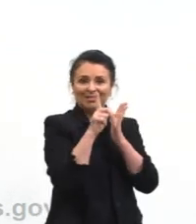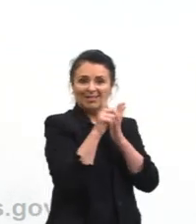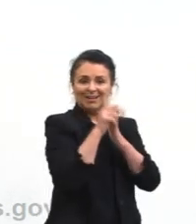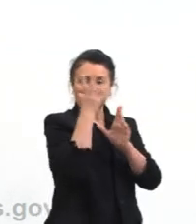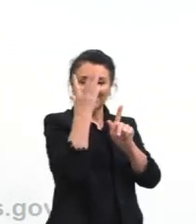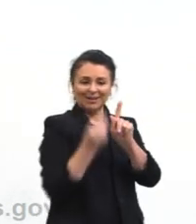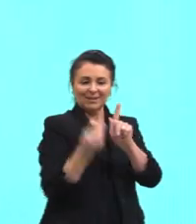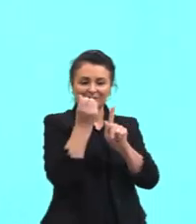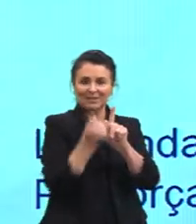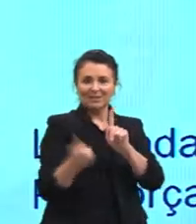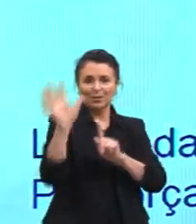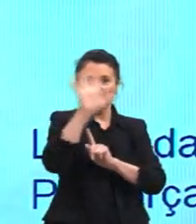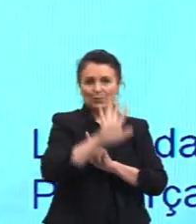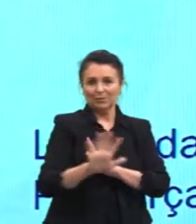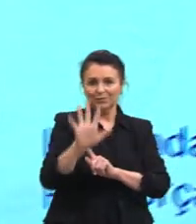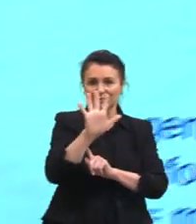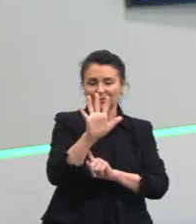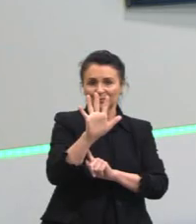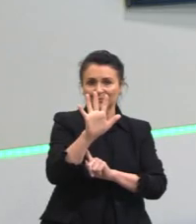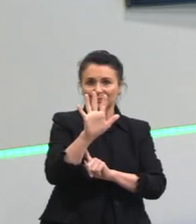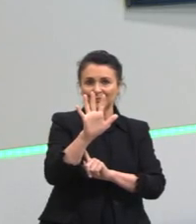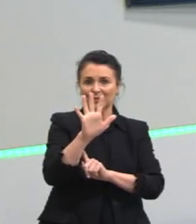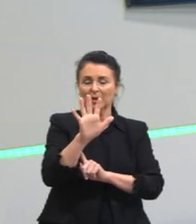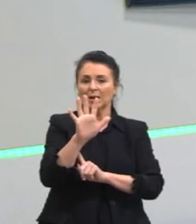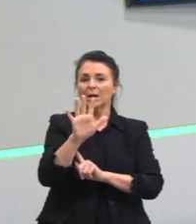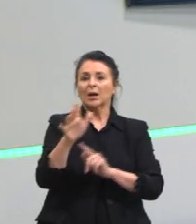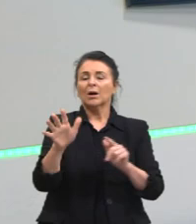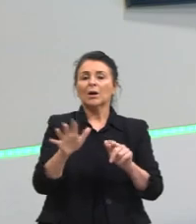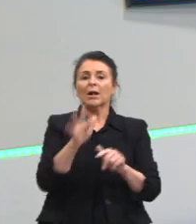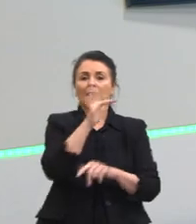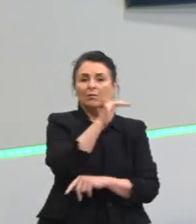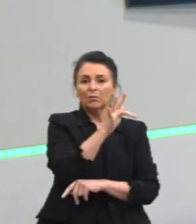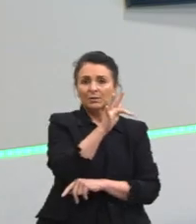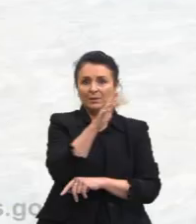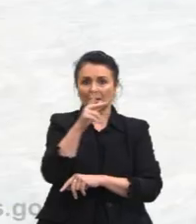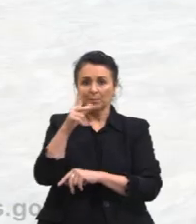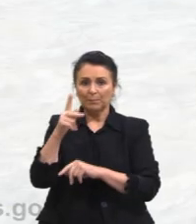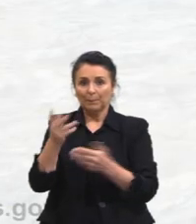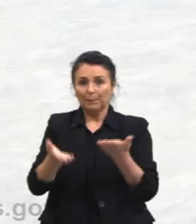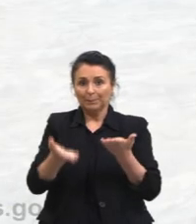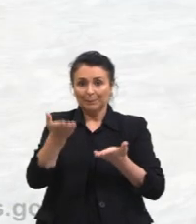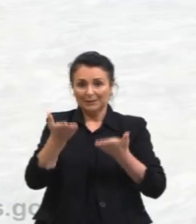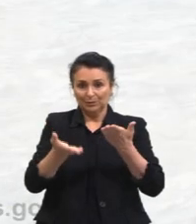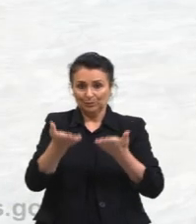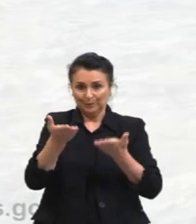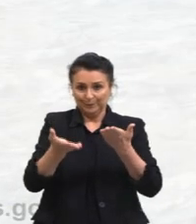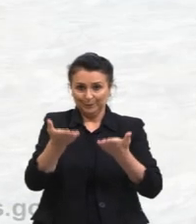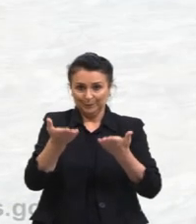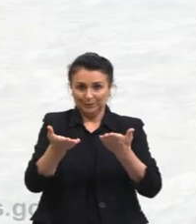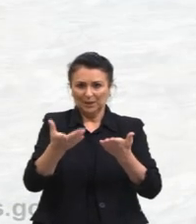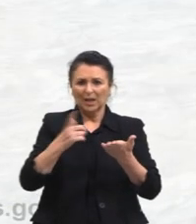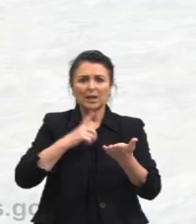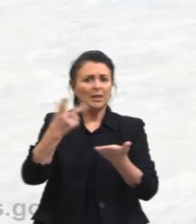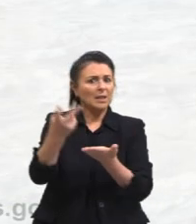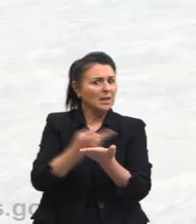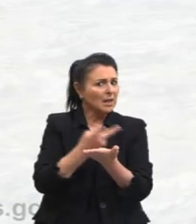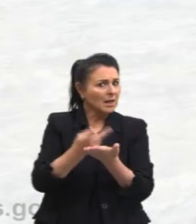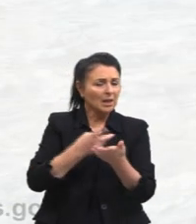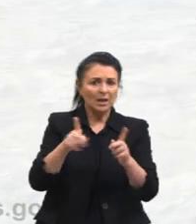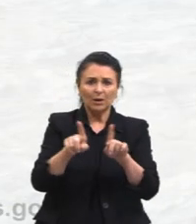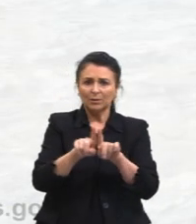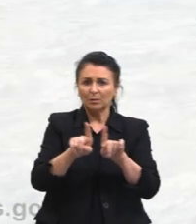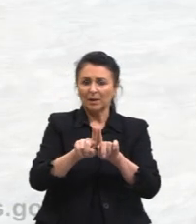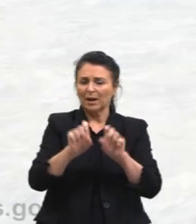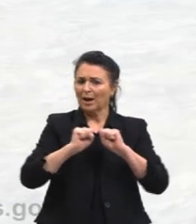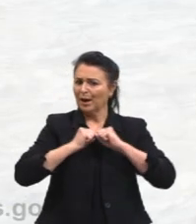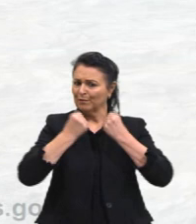universal também. Bem, força-peso aqui, há muito erro em relação à força